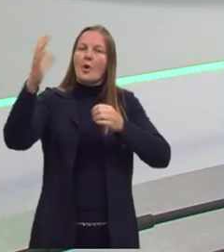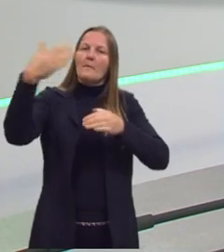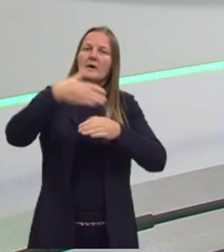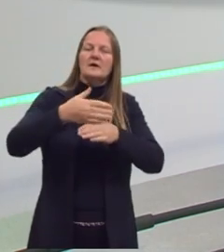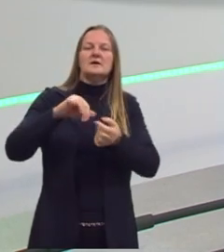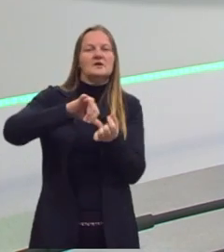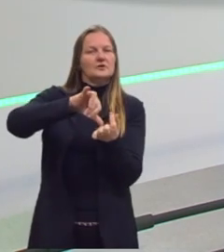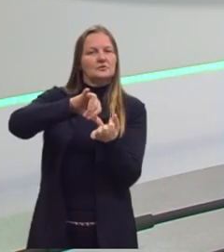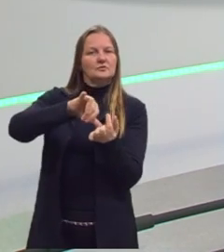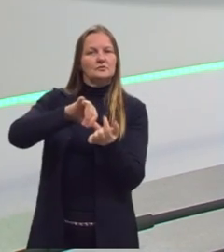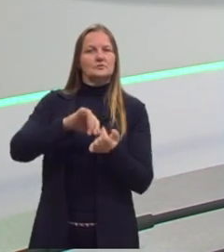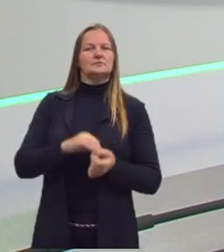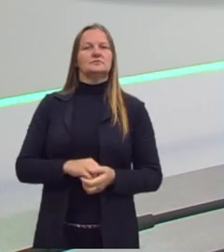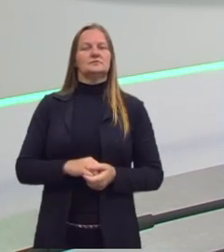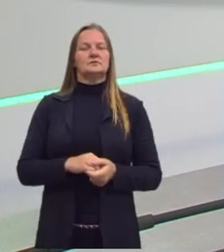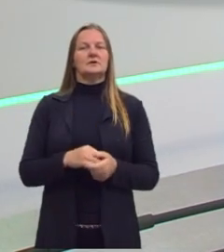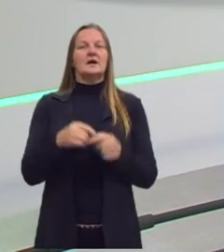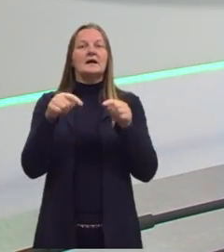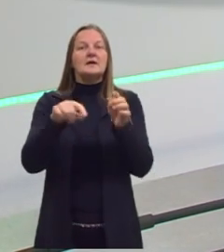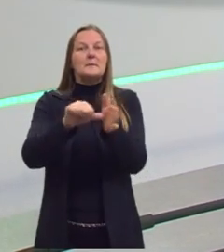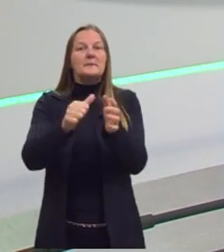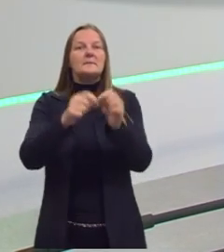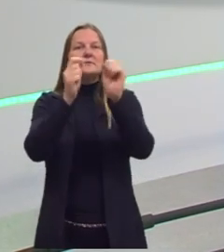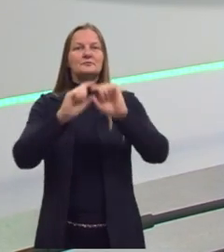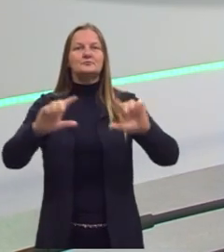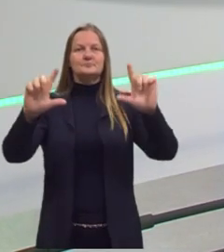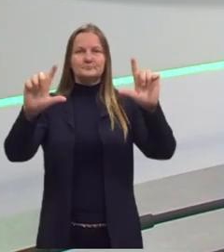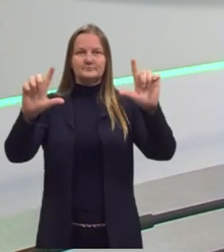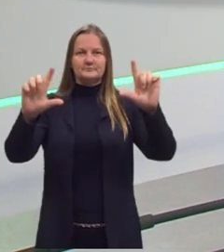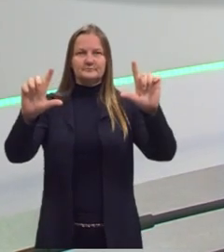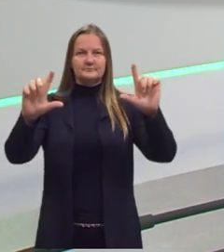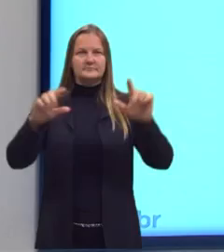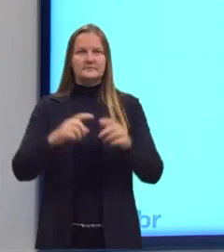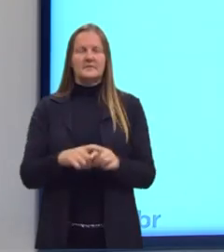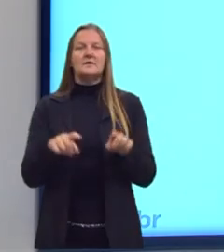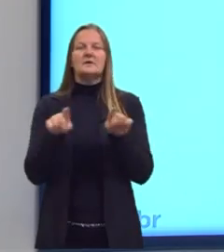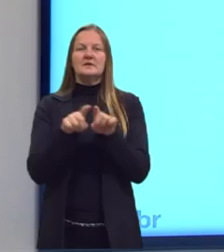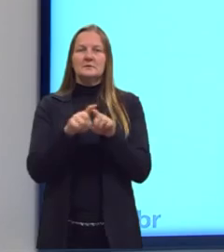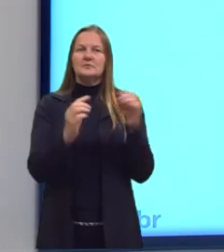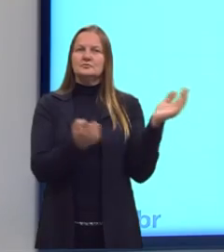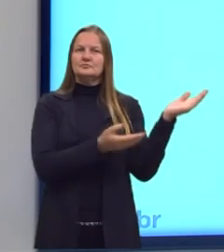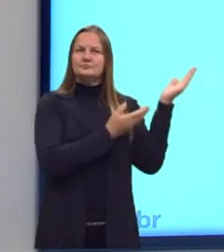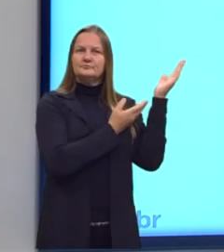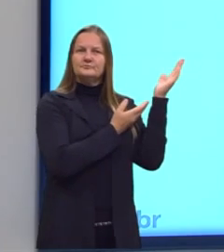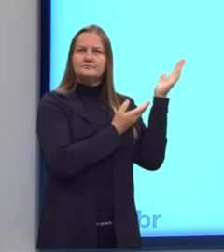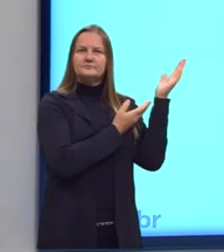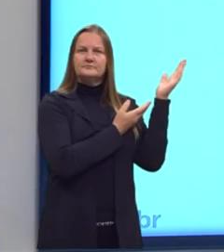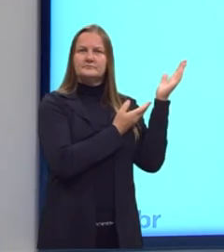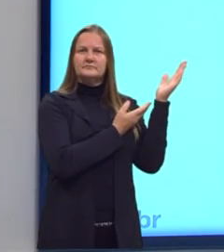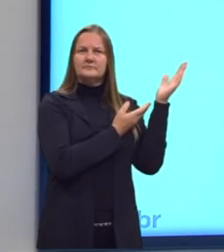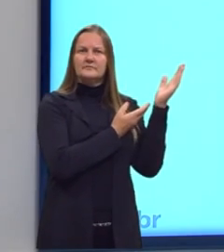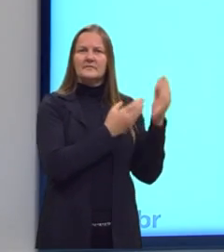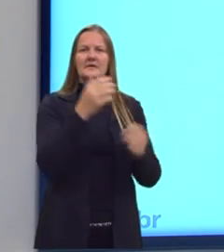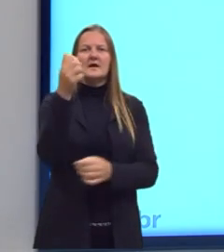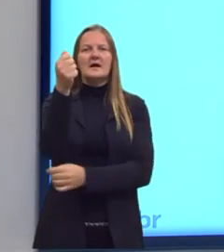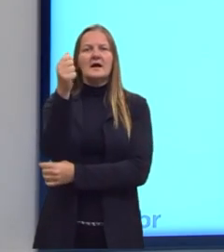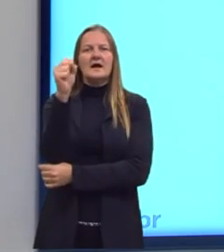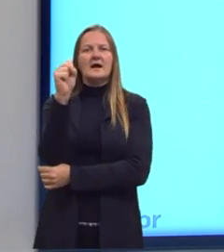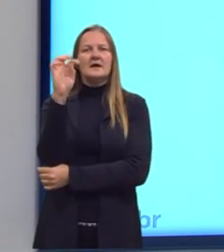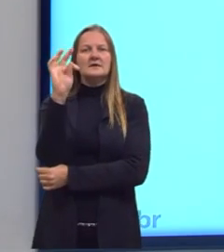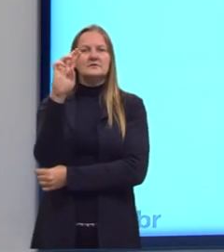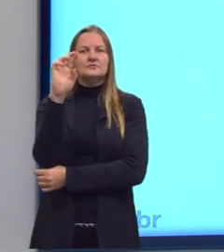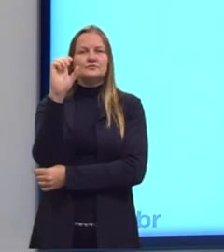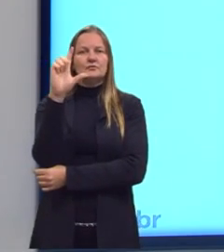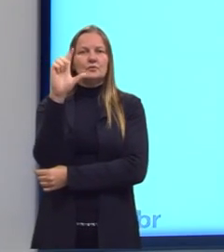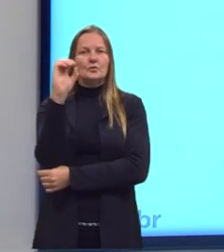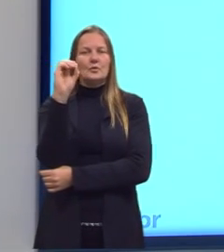capitalismo. E aqui no nosso primeiro slide também a gente tem um astrolábio de cobre,